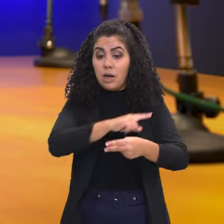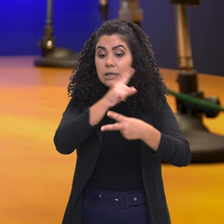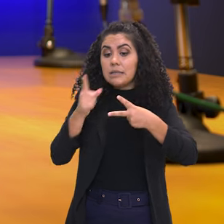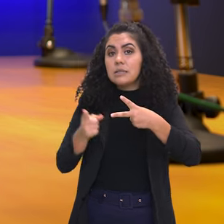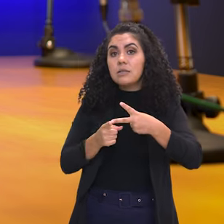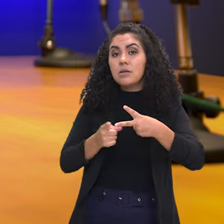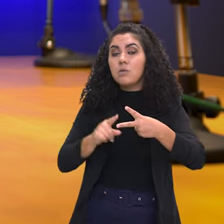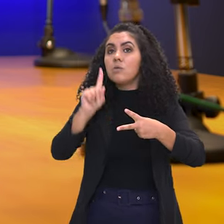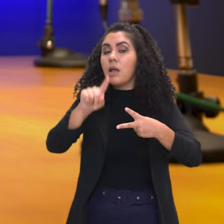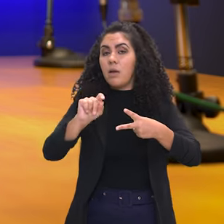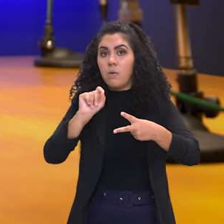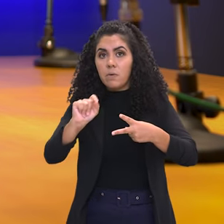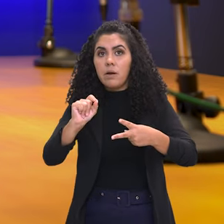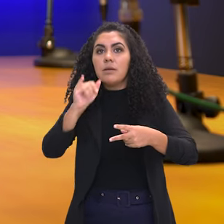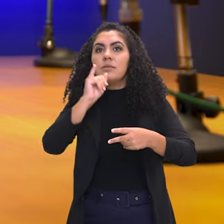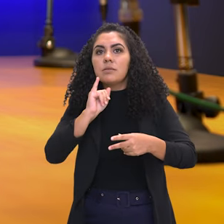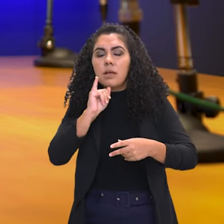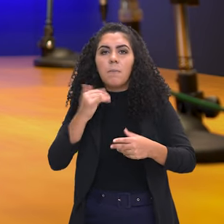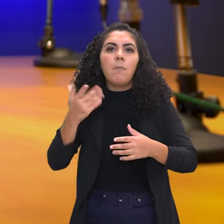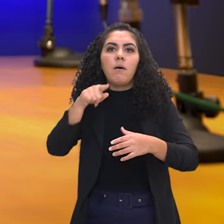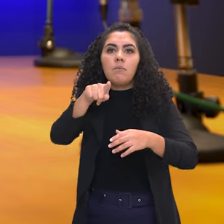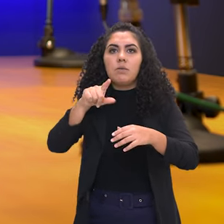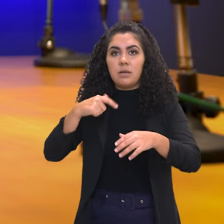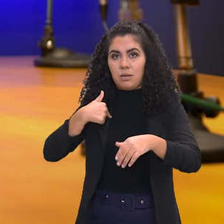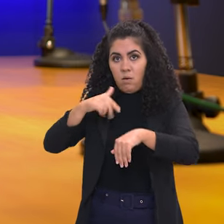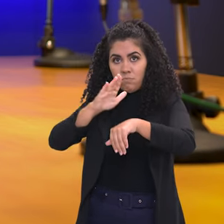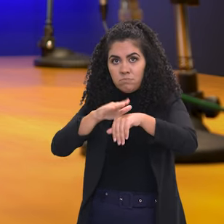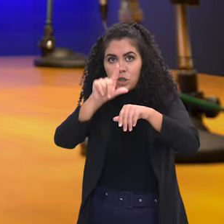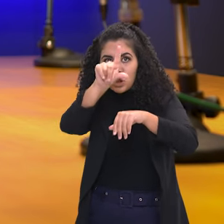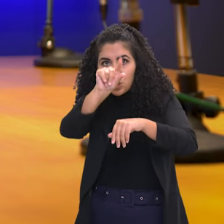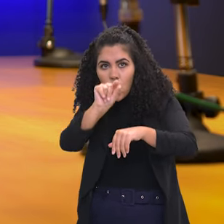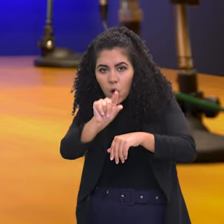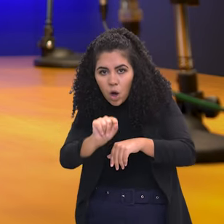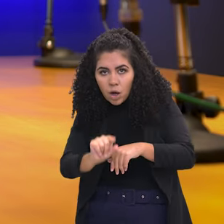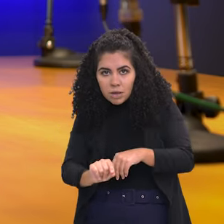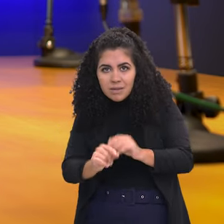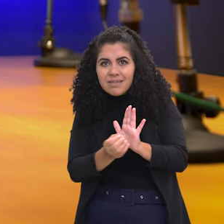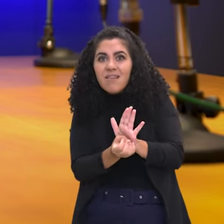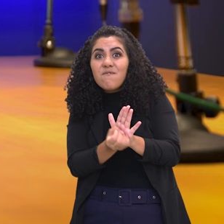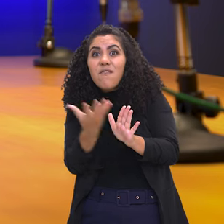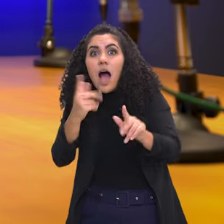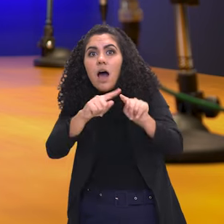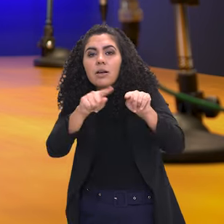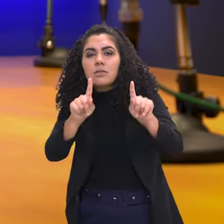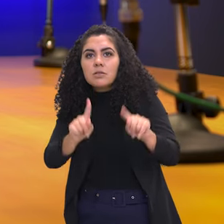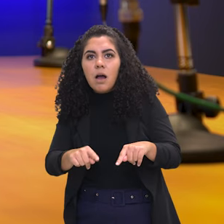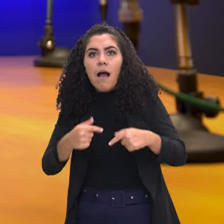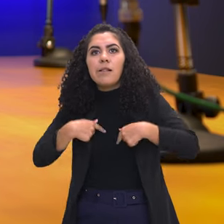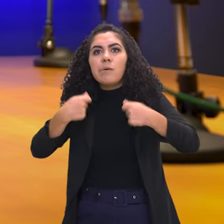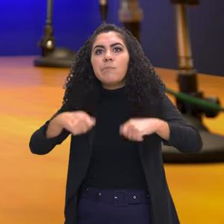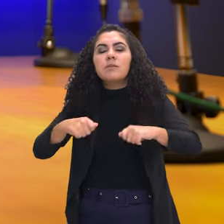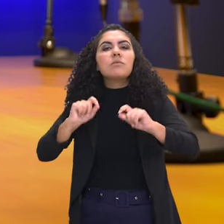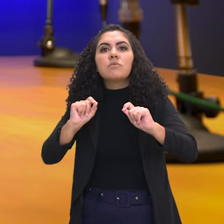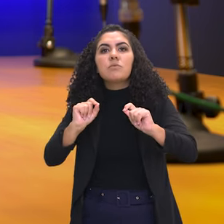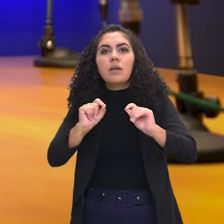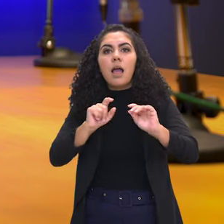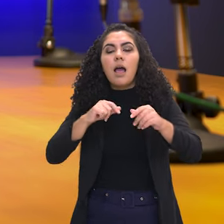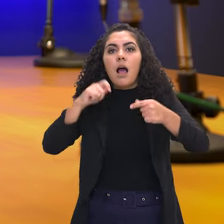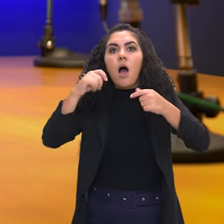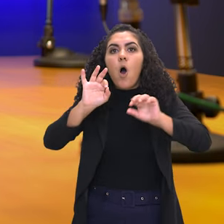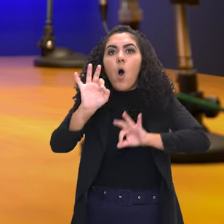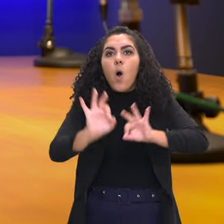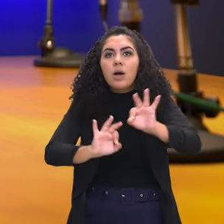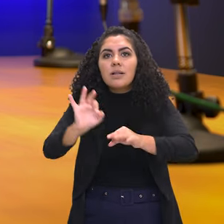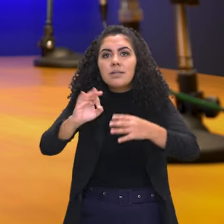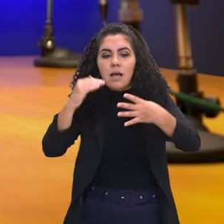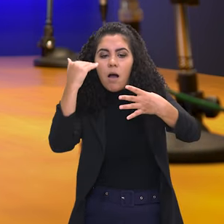grande escolha. Dentro dos cargos em disputa, e nesse bloco que eu escolhi, eles são muitos, eu vou ter que ranquear, numa ordem de